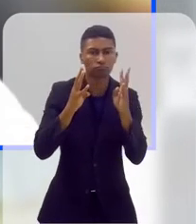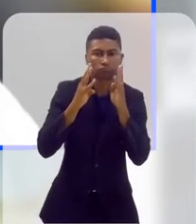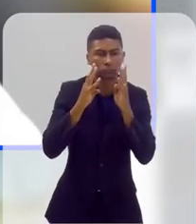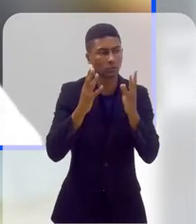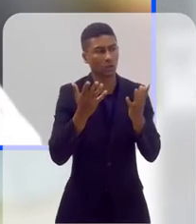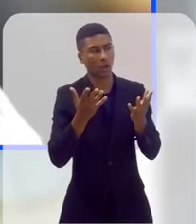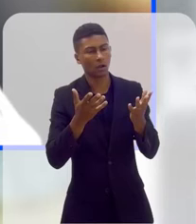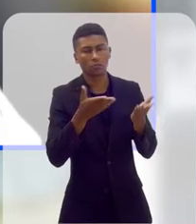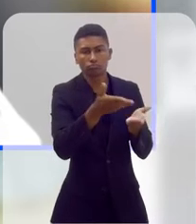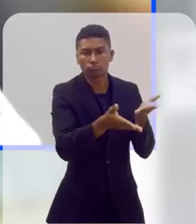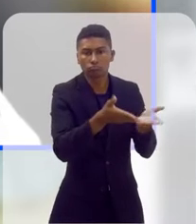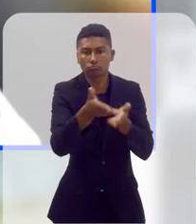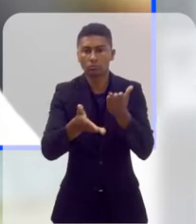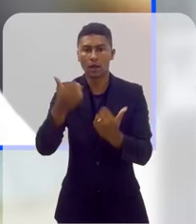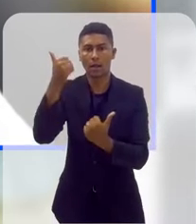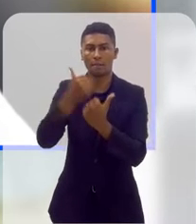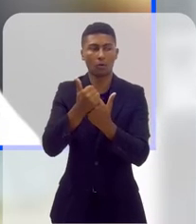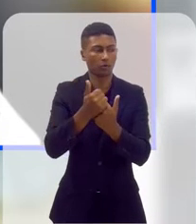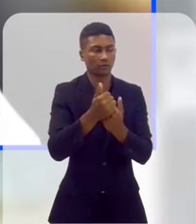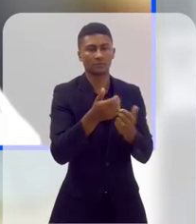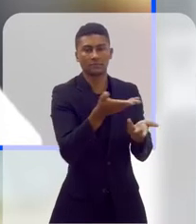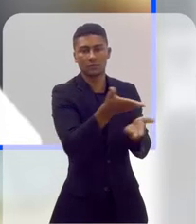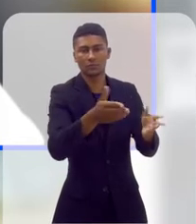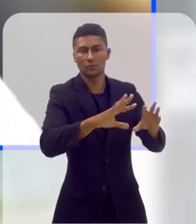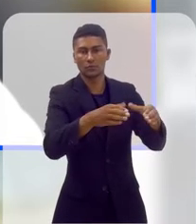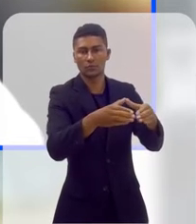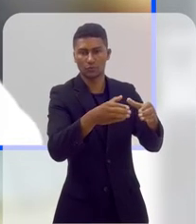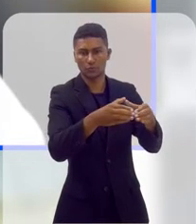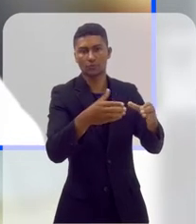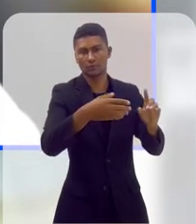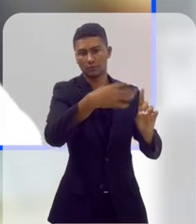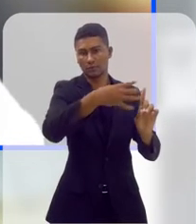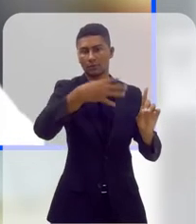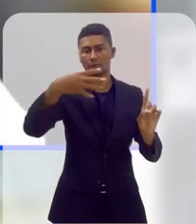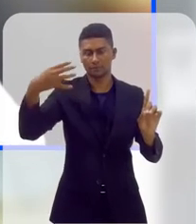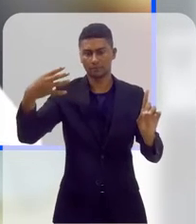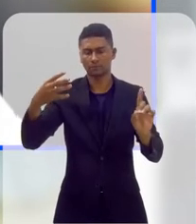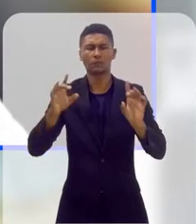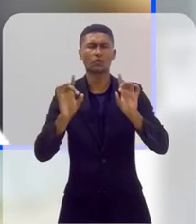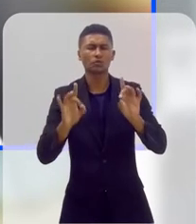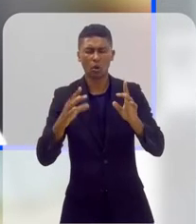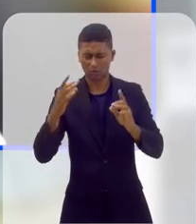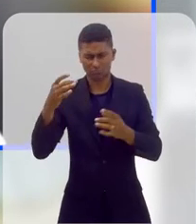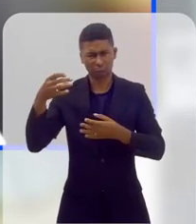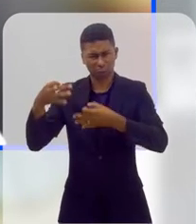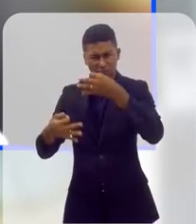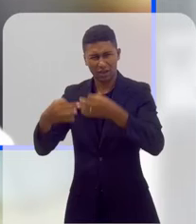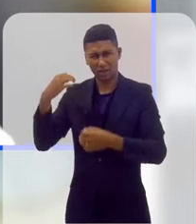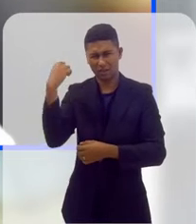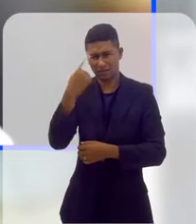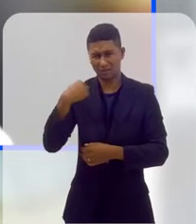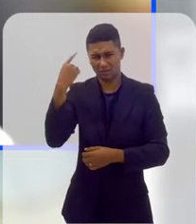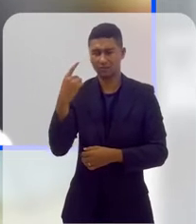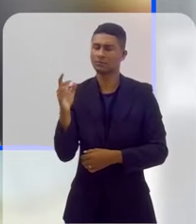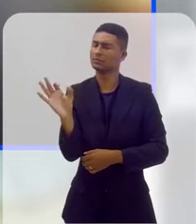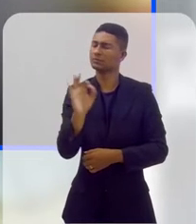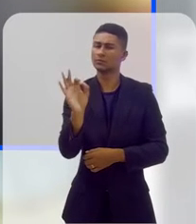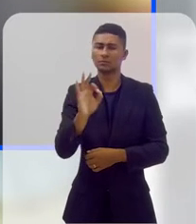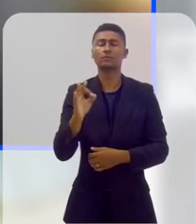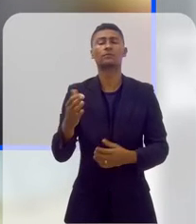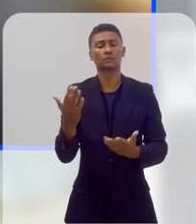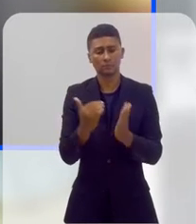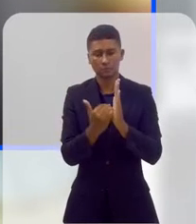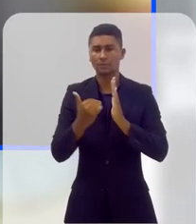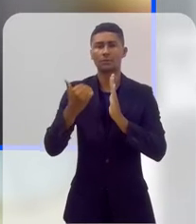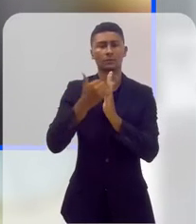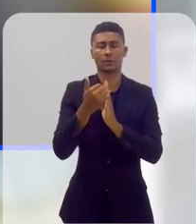mais adequado a essa população, mas que não se restringisse somente ao atendimento judicial. Nós pudéssemos, além do